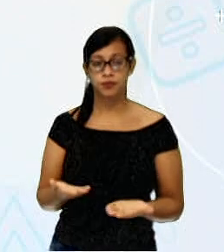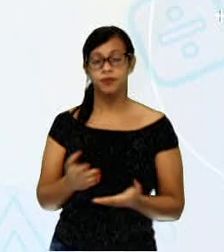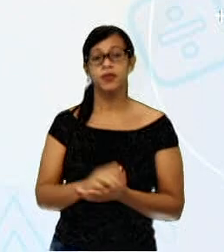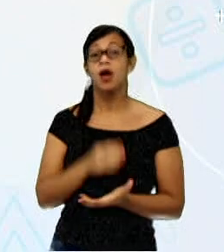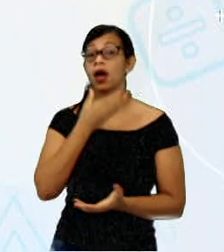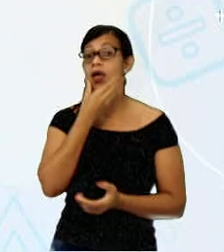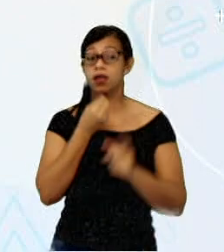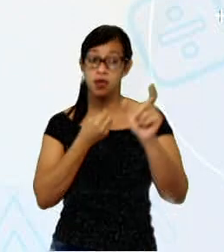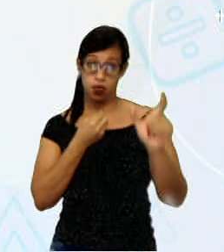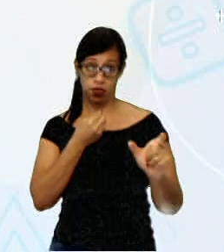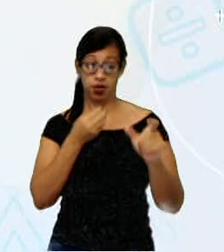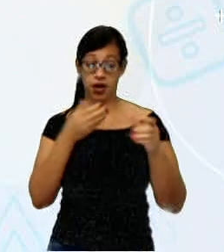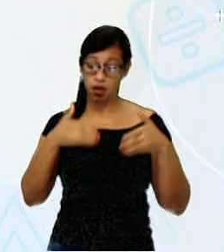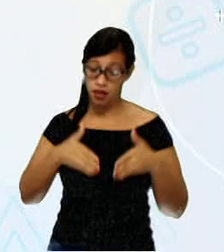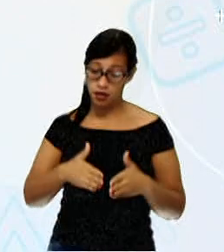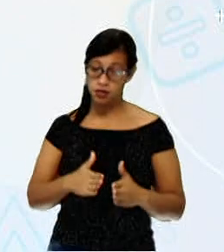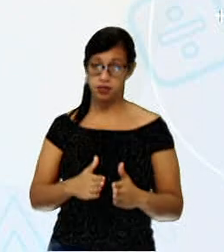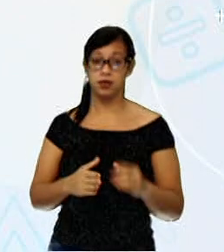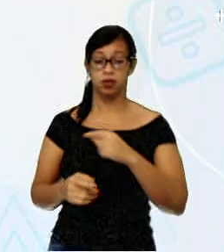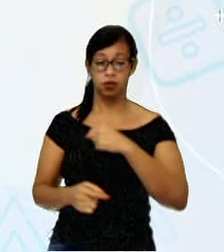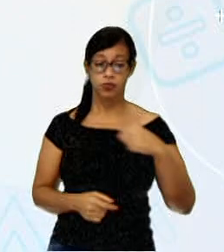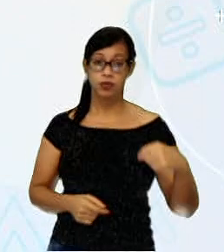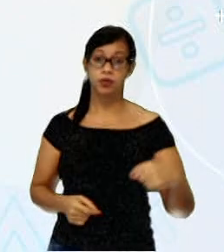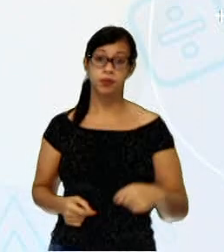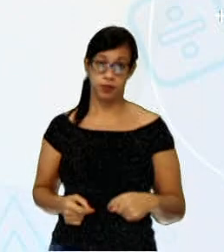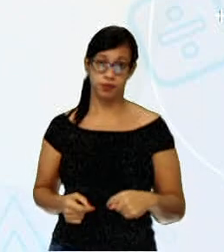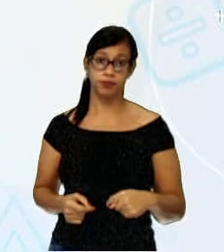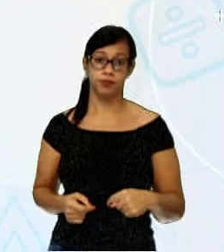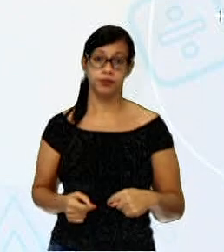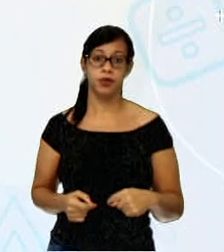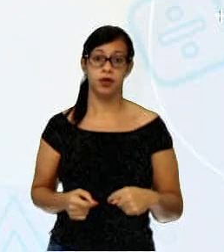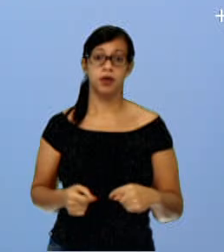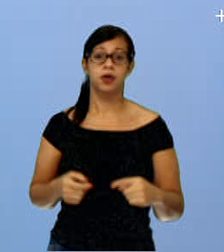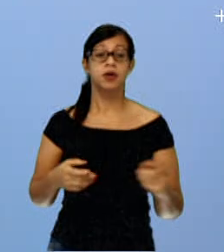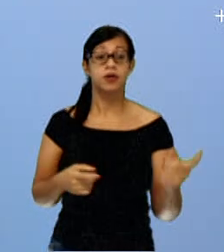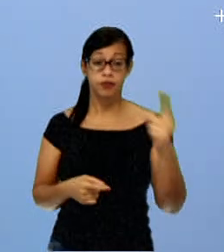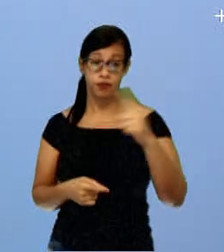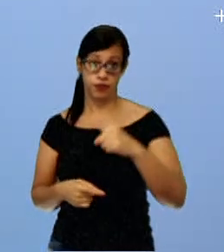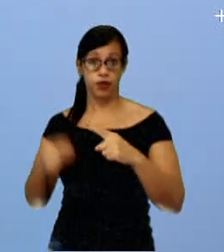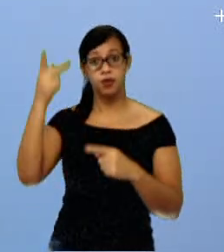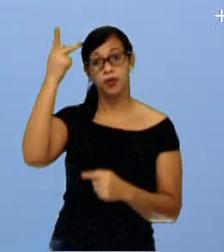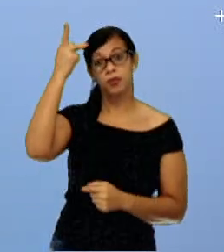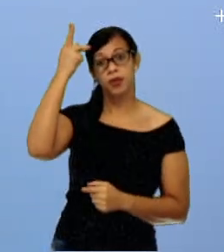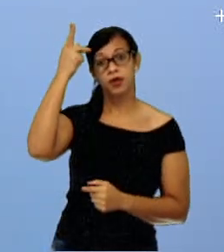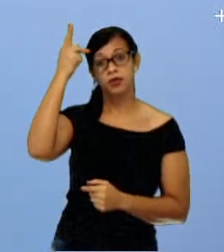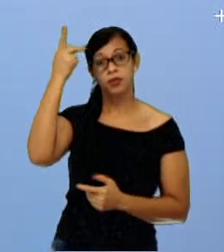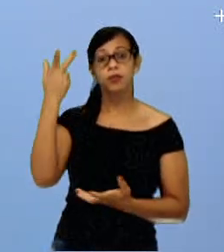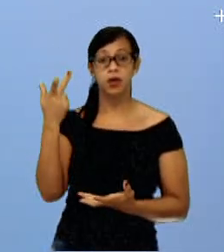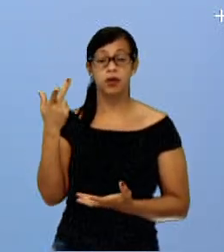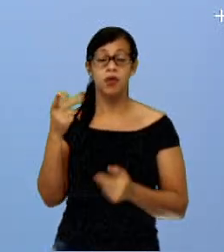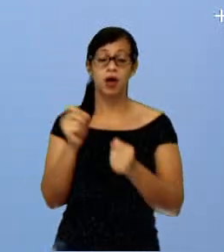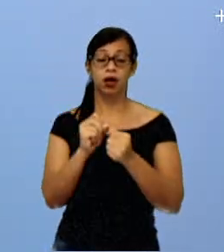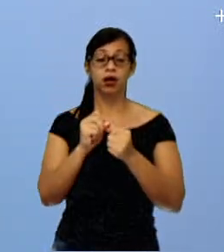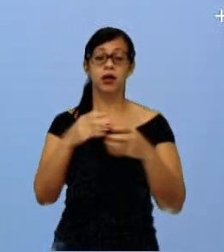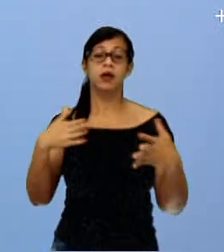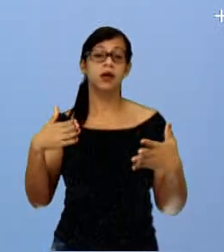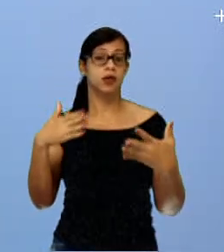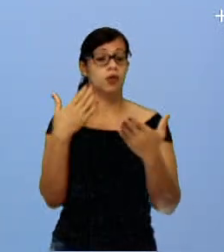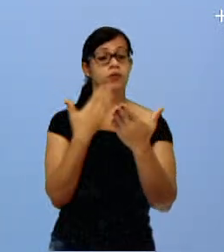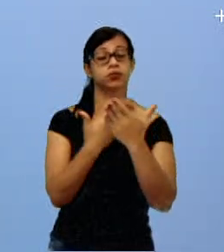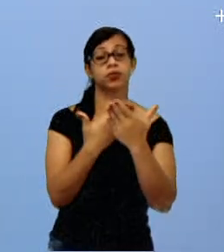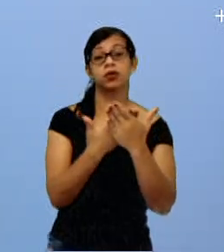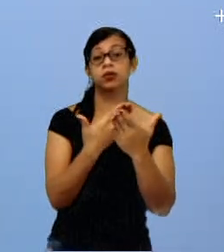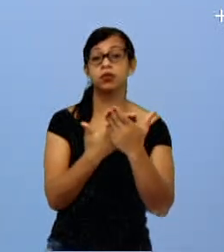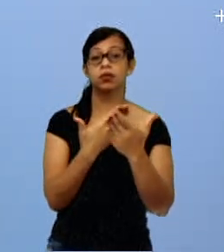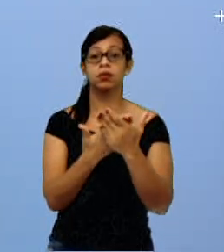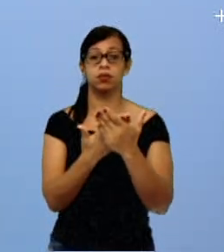ele veio para São Paulo, foi para São Paulo e morou muitos anos, né, e criou escolas. Então, ele ensinou a